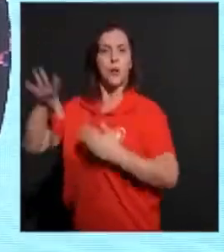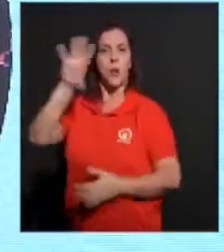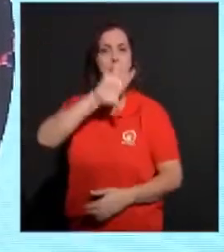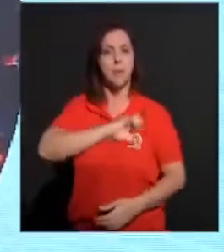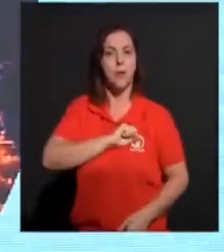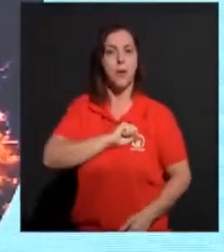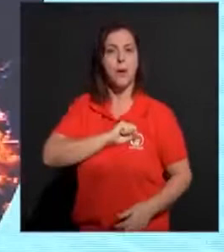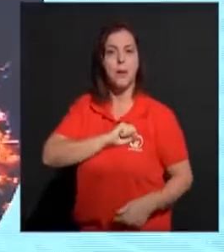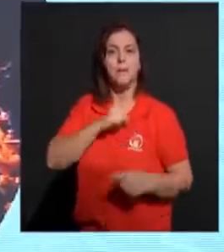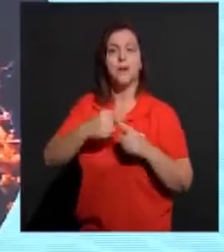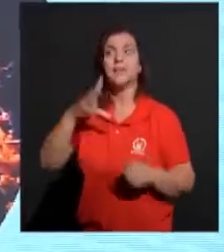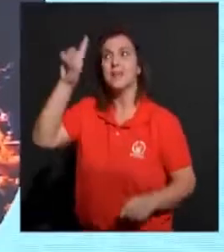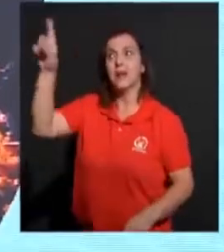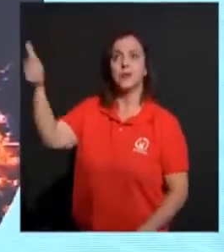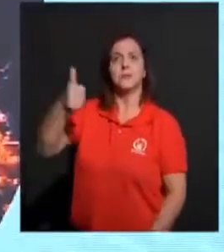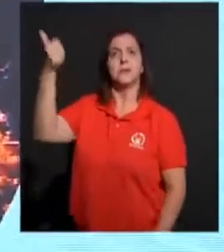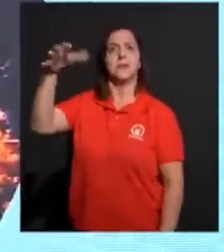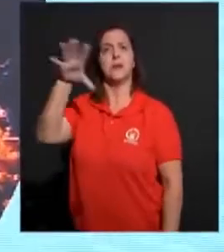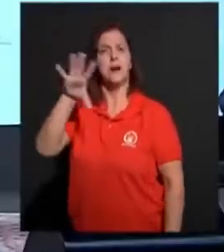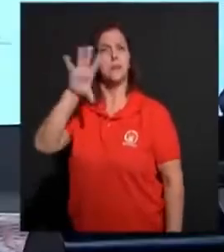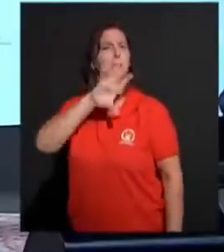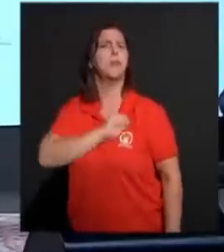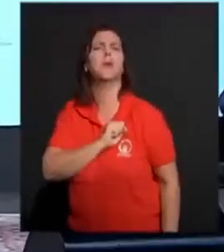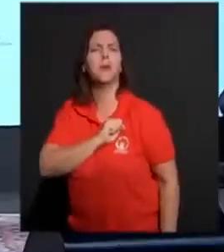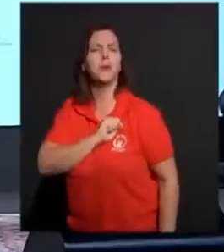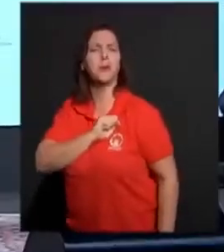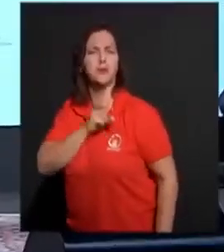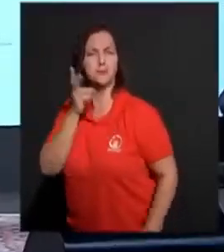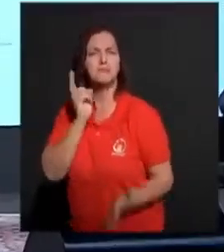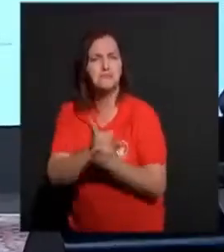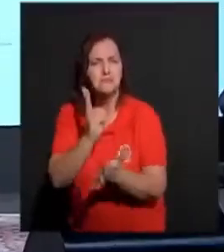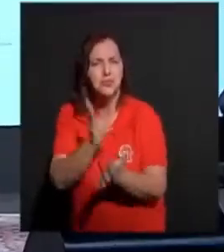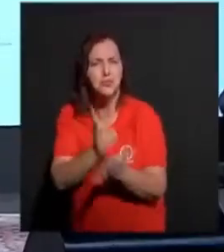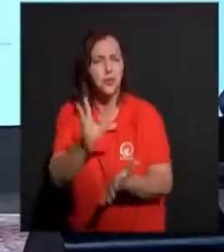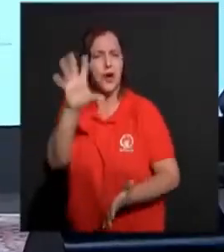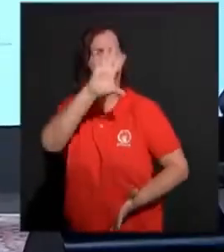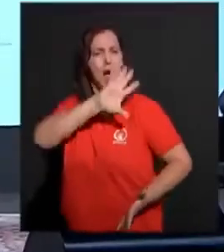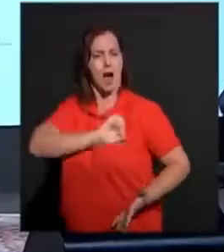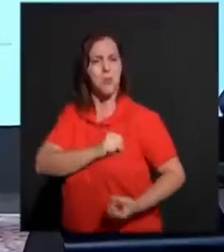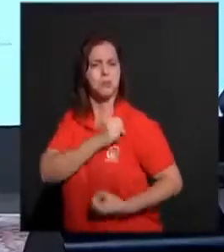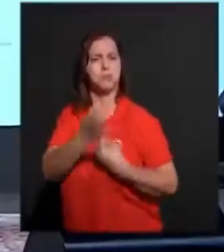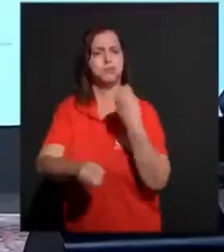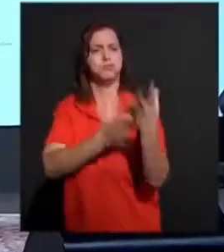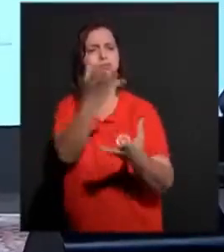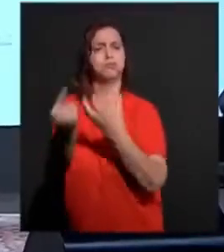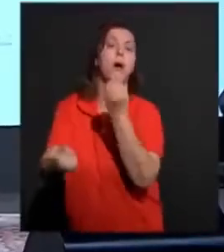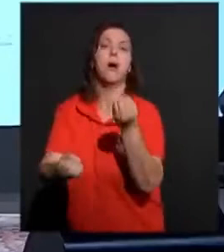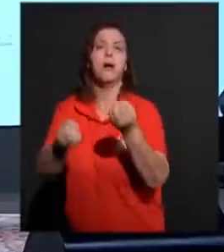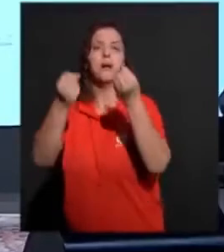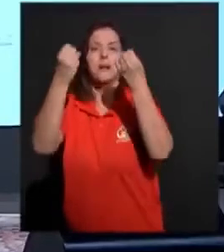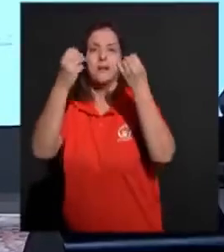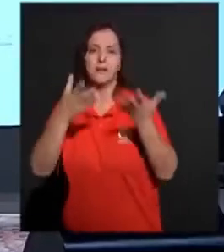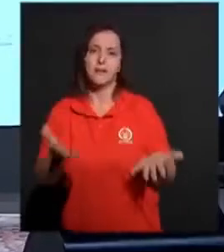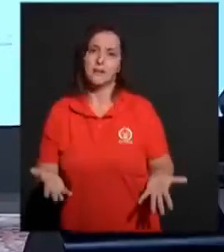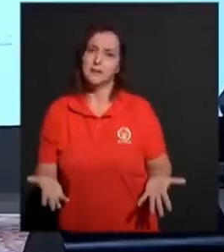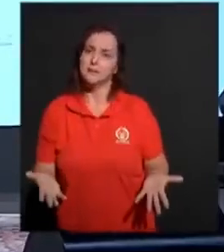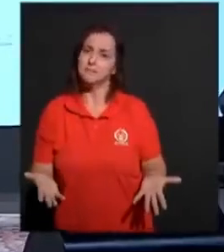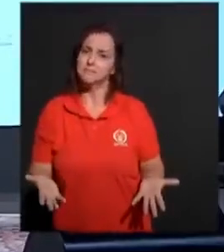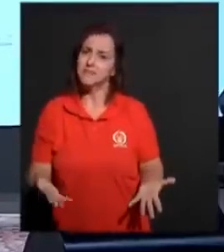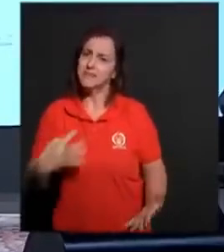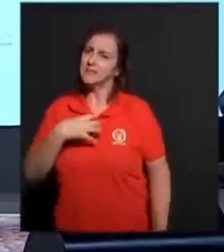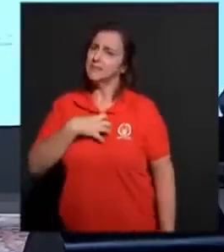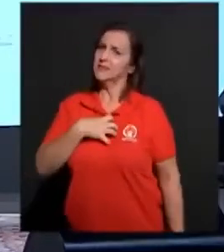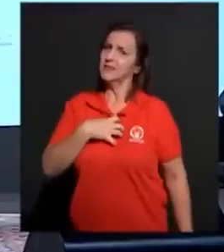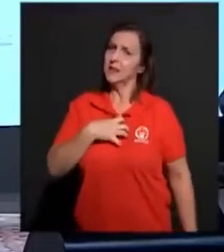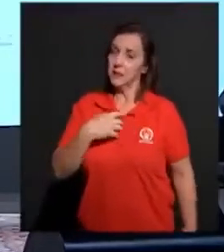nos amou primeiro. Por isso nós podemos andar em amor, podemos pronunciar, podemos falar de amor. Não é porque